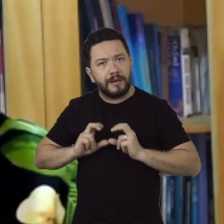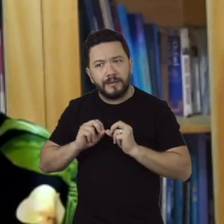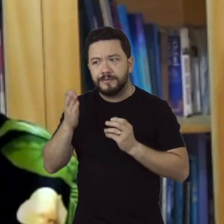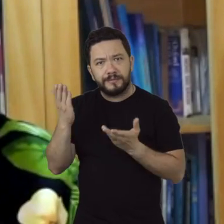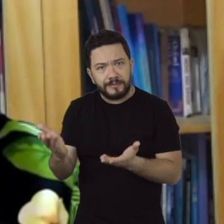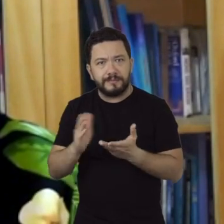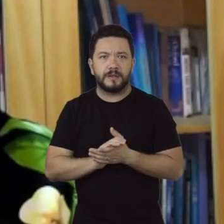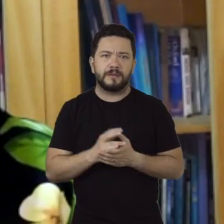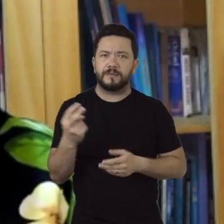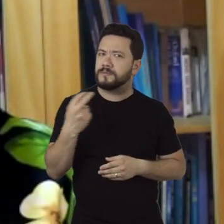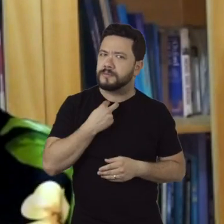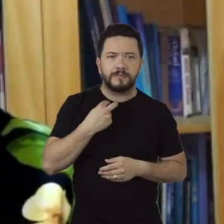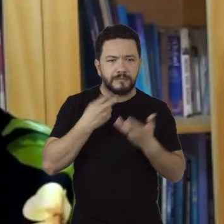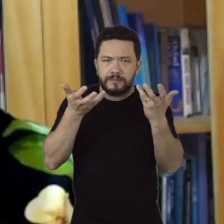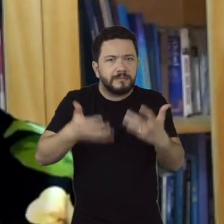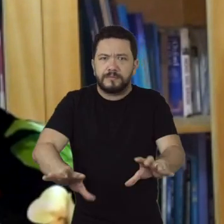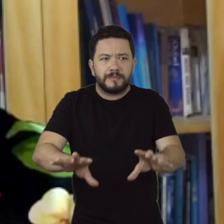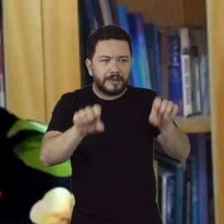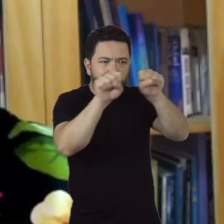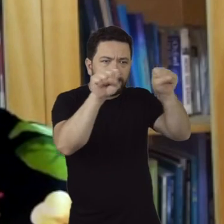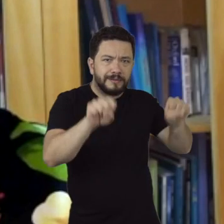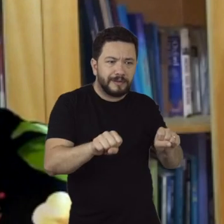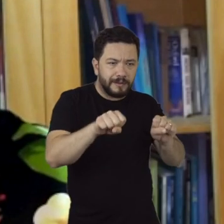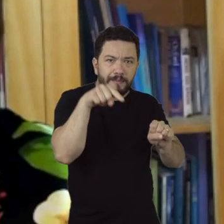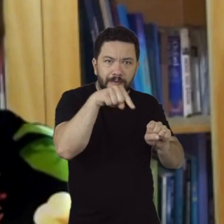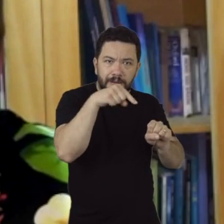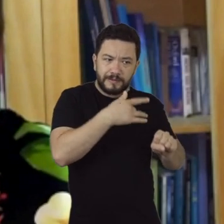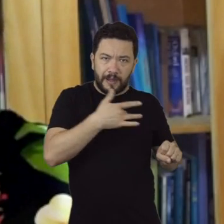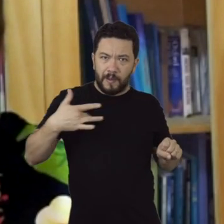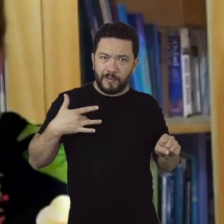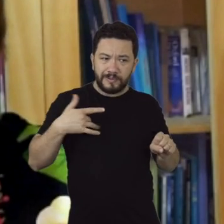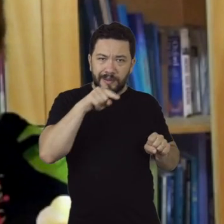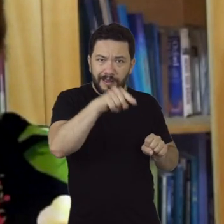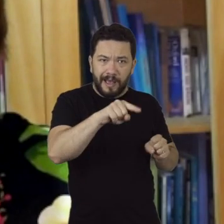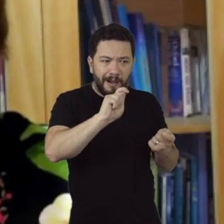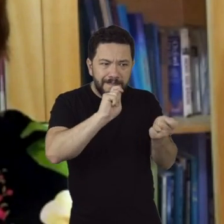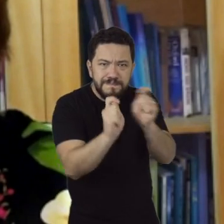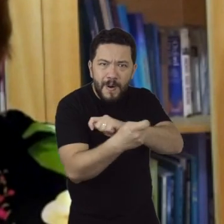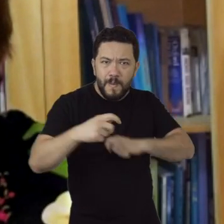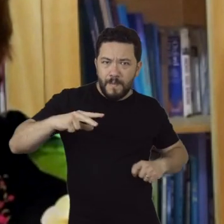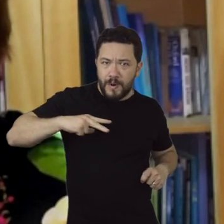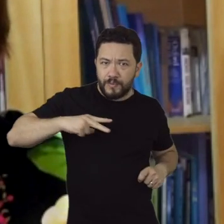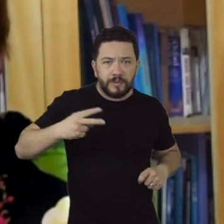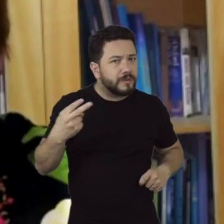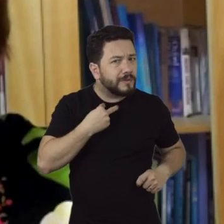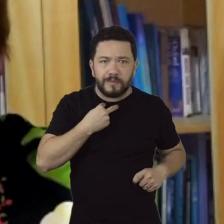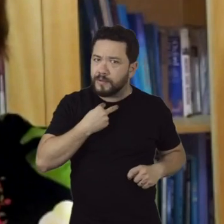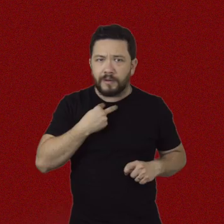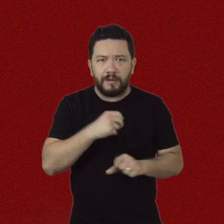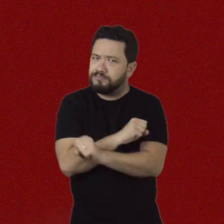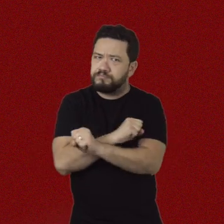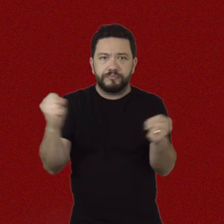vamos permitir que o sistema único de saúde no Brasil seja privatizado. Este é um grito de